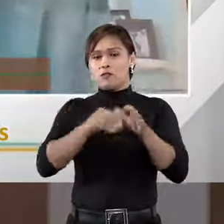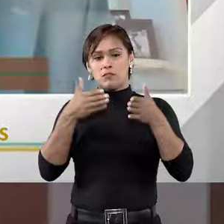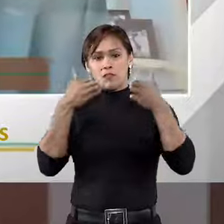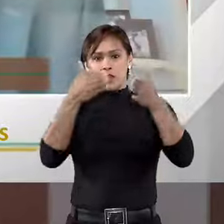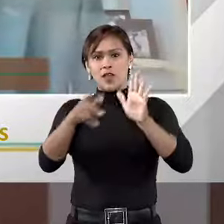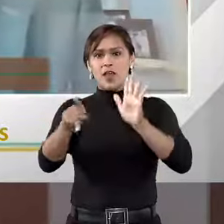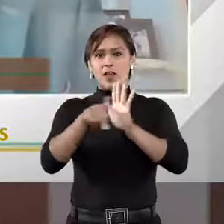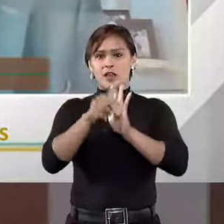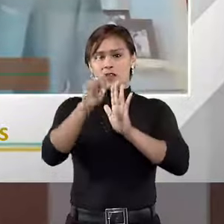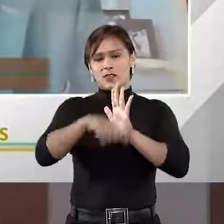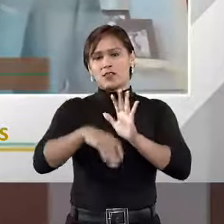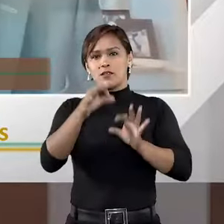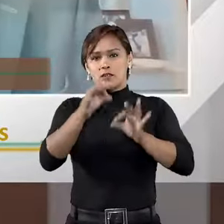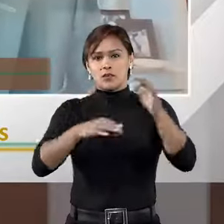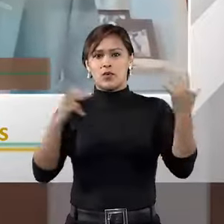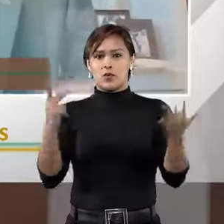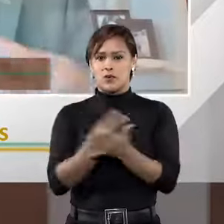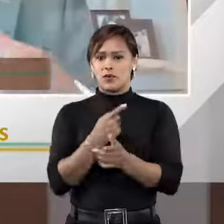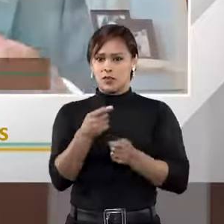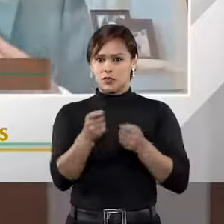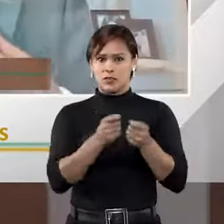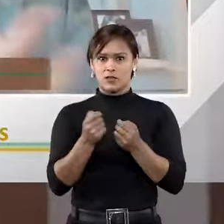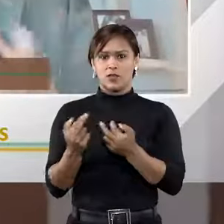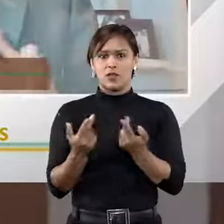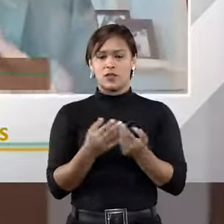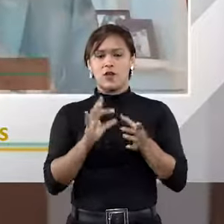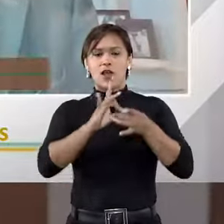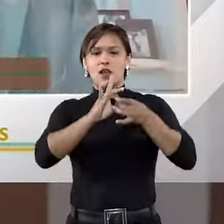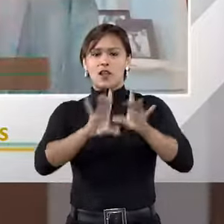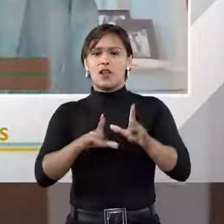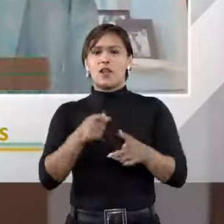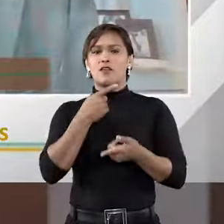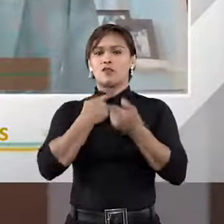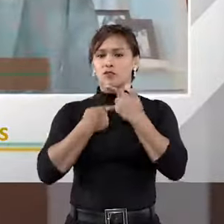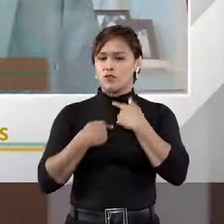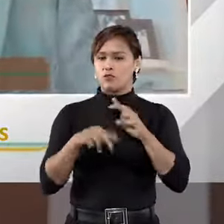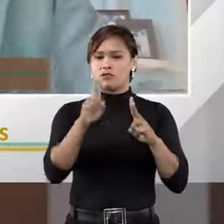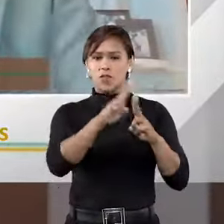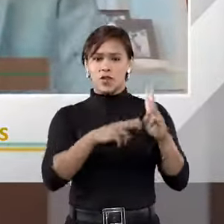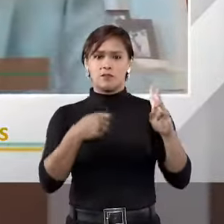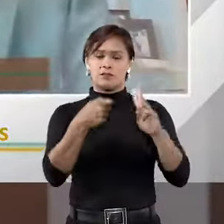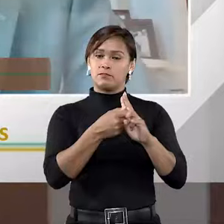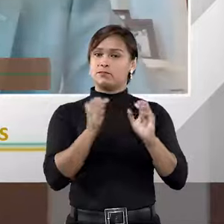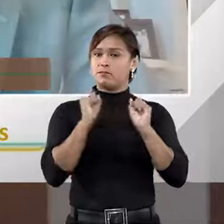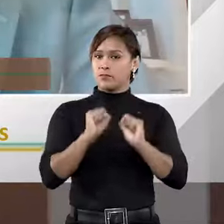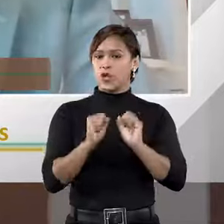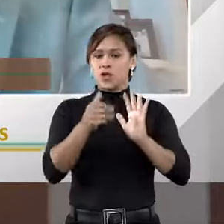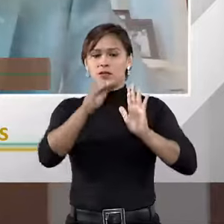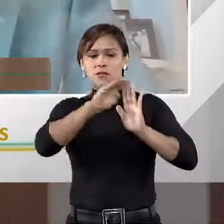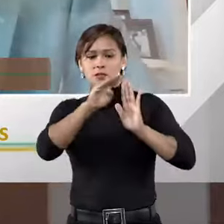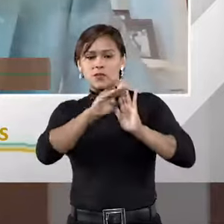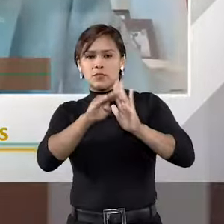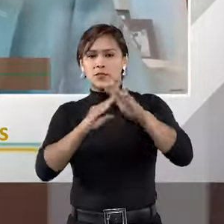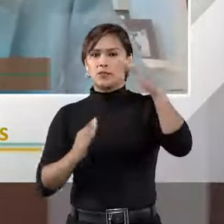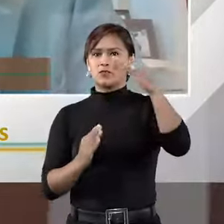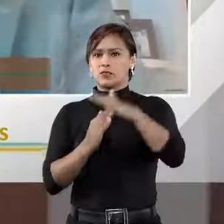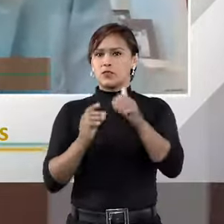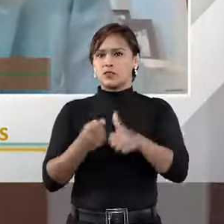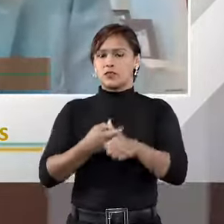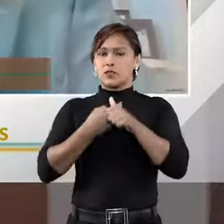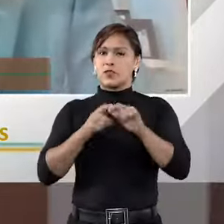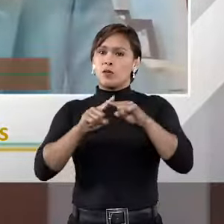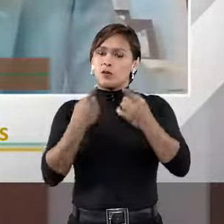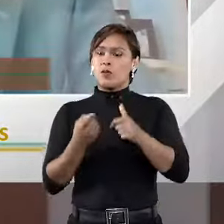Essa é a atenuação que eu digo que acontece na arbitragem. A livre vontade das partes pode afastar esses fatores de impedimento e suspeição.